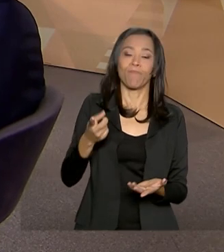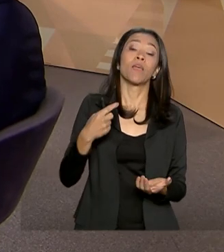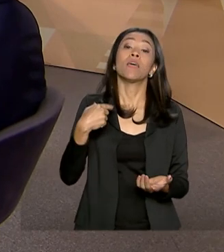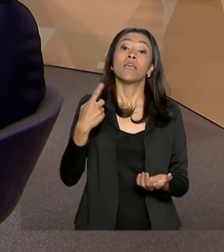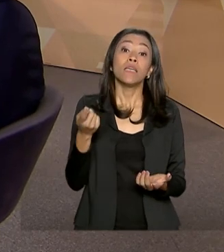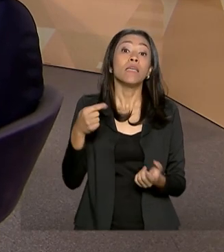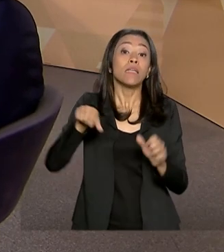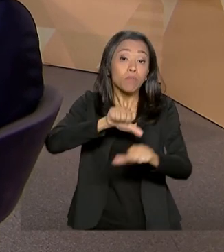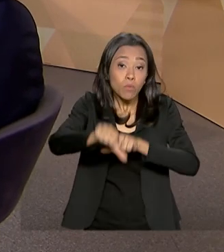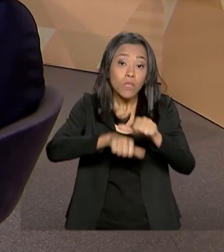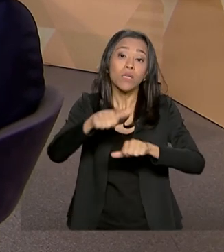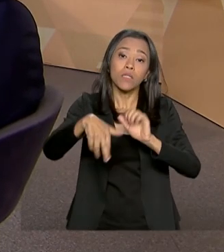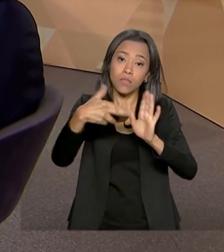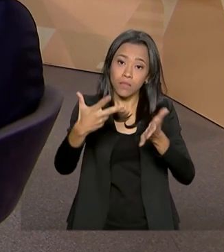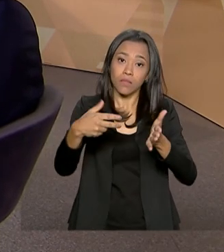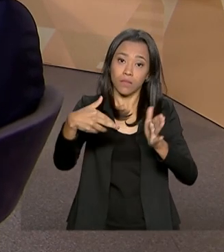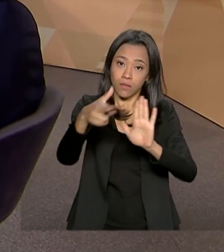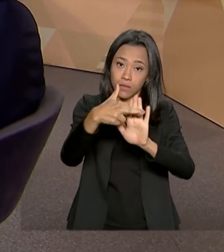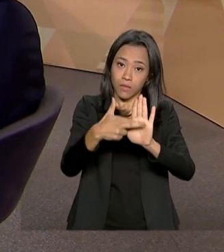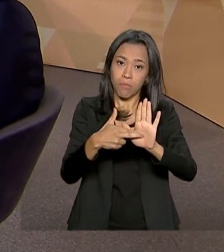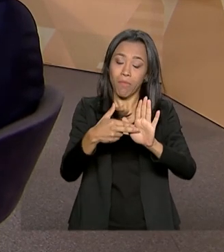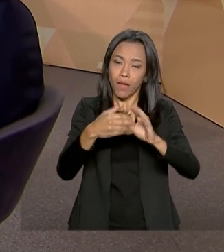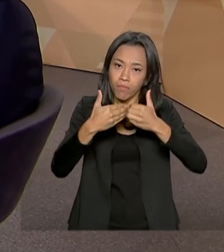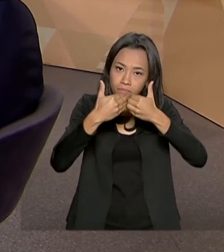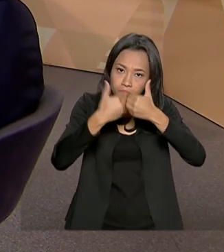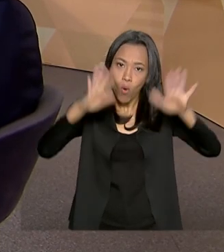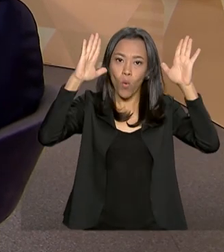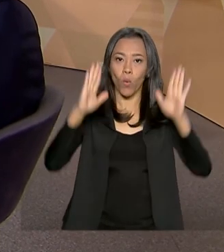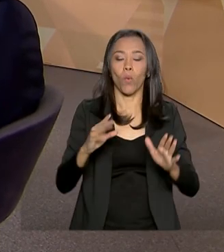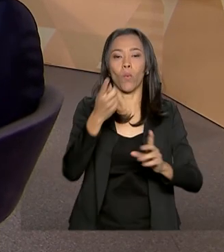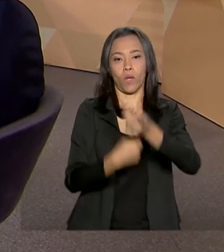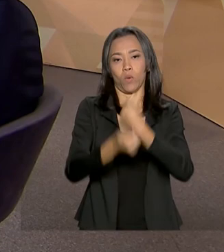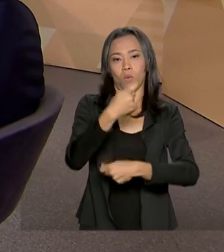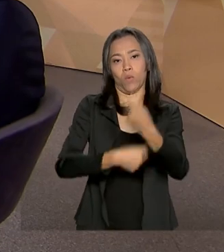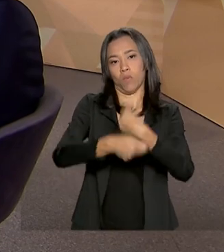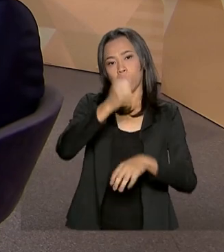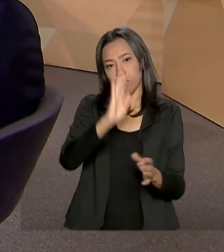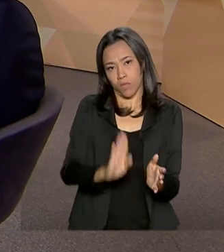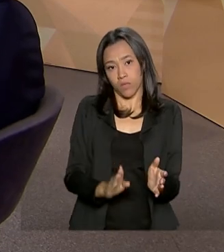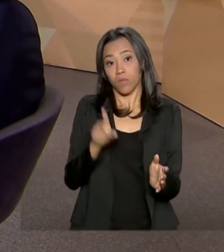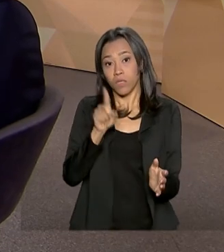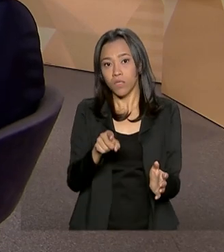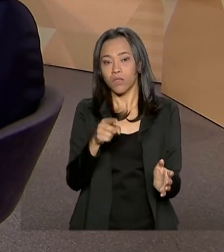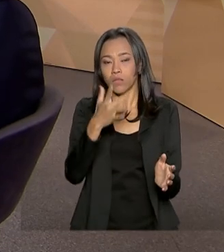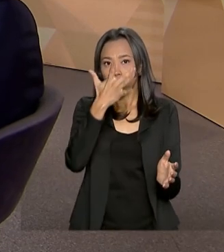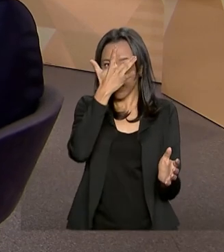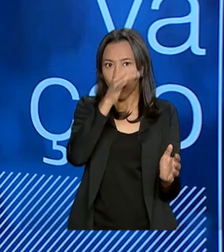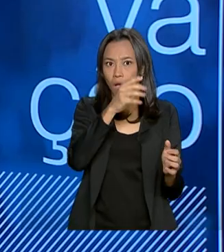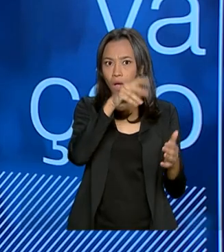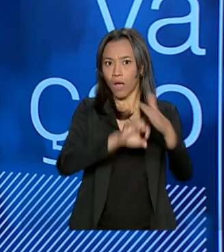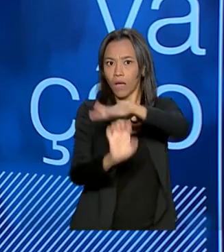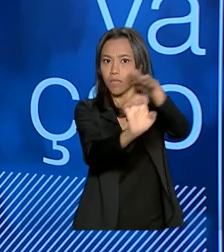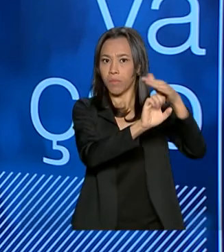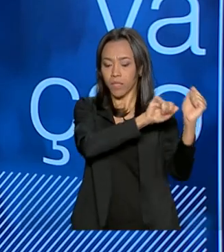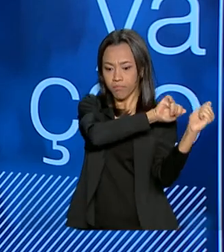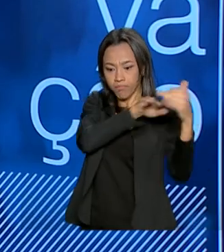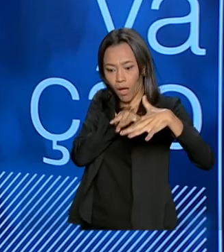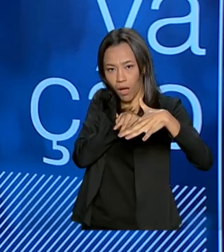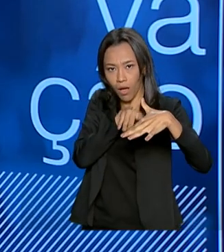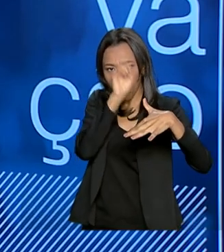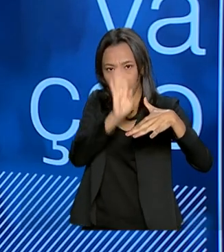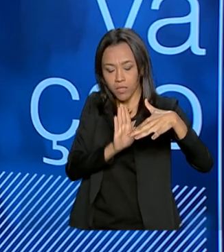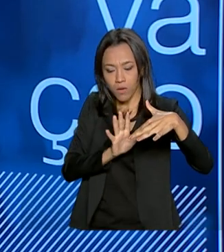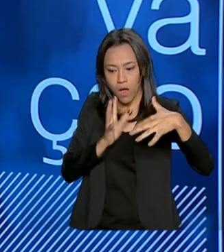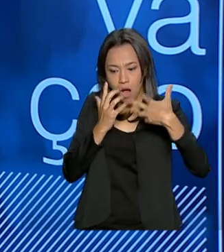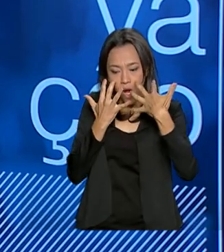que são necessárias para destravar a nossa economia e, com isso, atrair os investimentos. Então, em todos os lugares